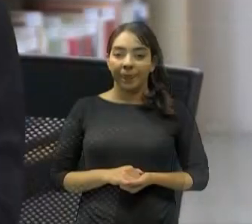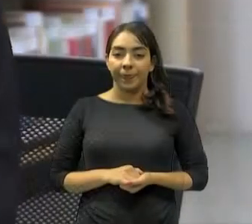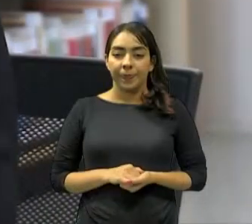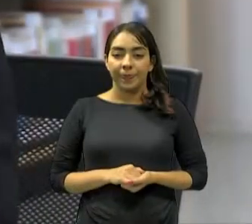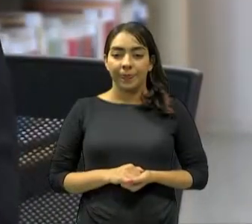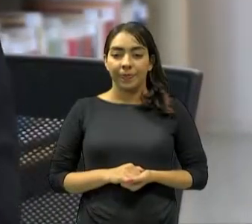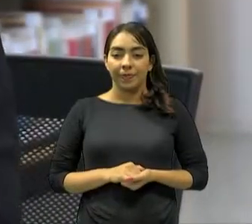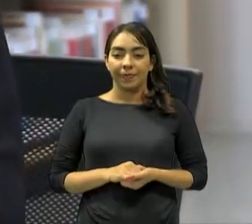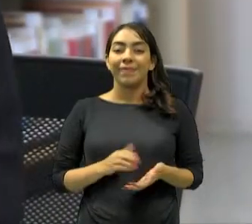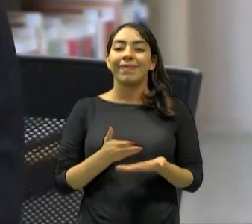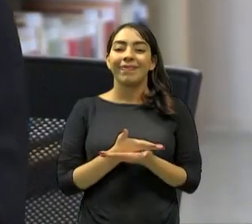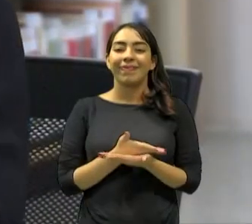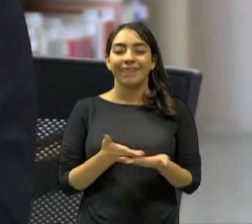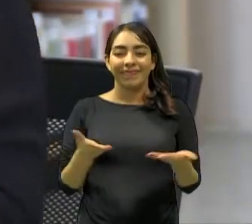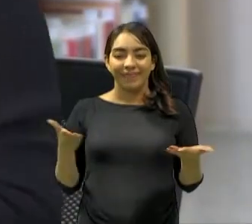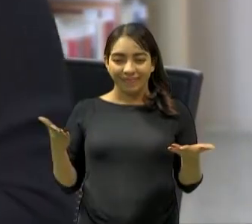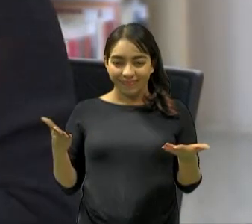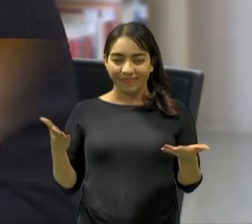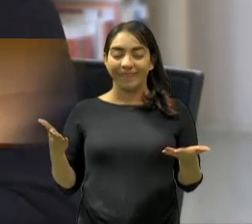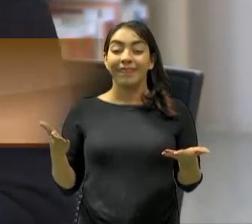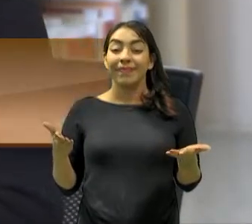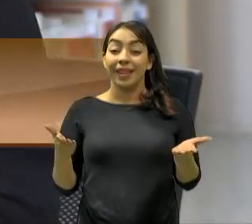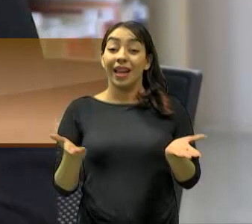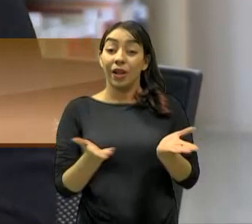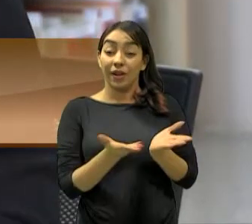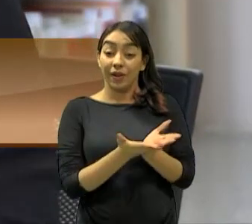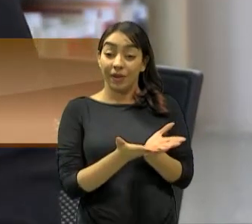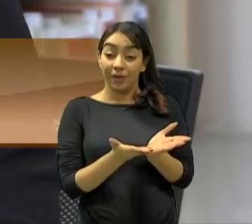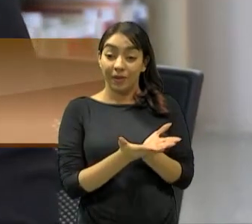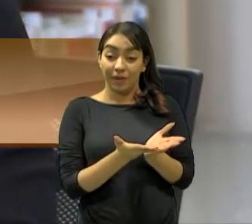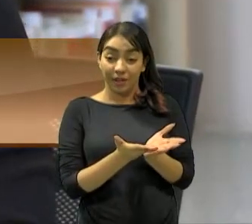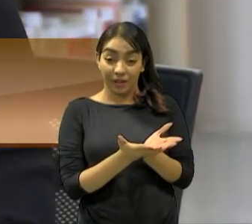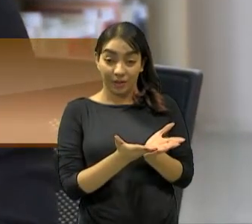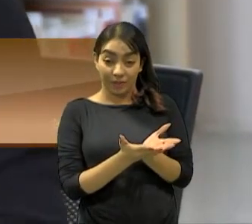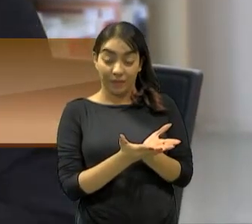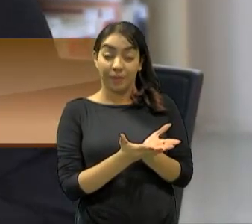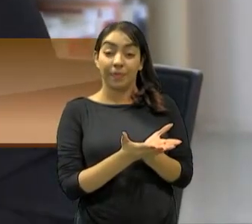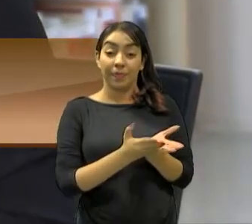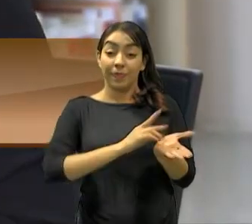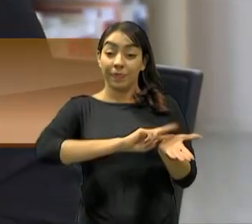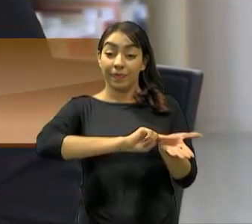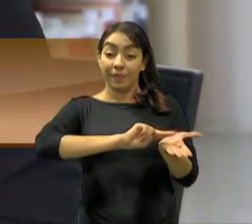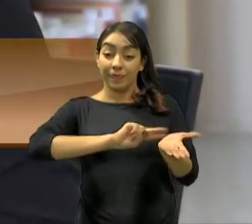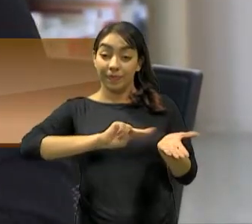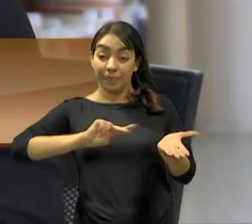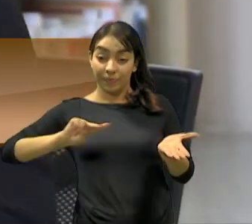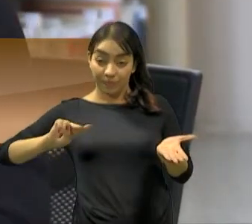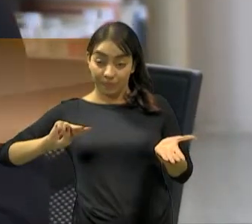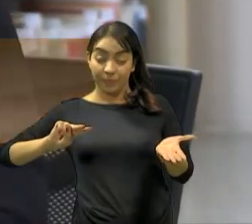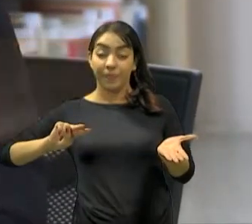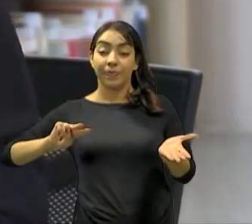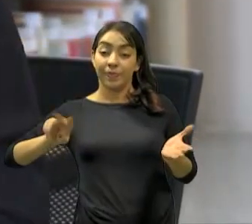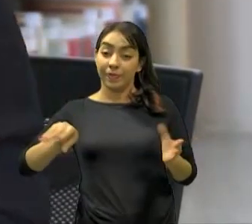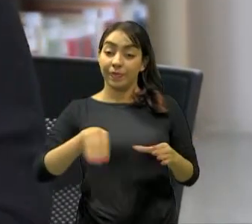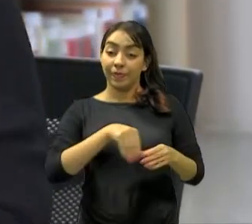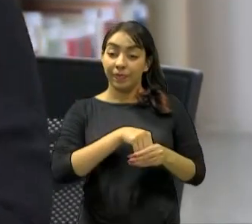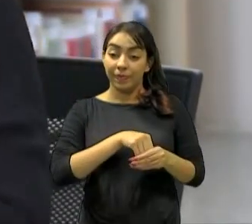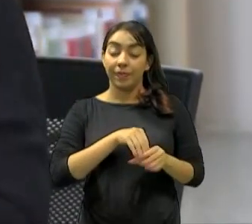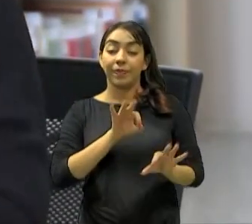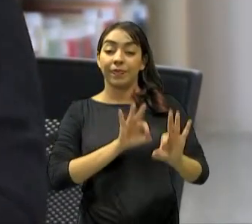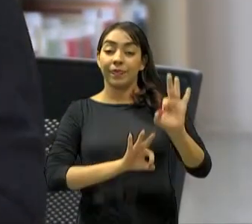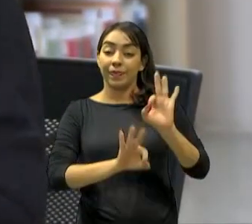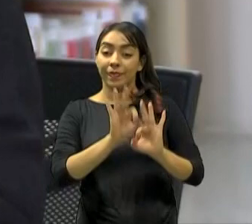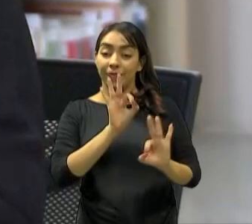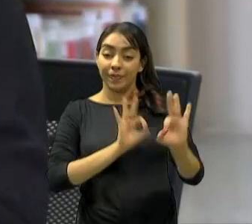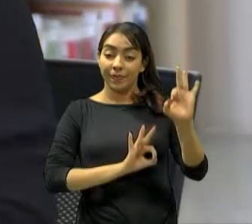Olá, um livro que aborda a diversidade e a cooperação nas organizações e que